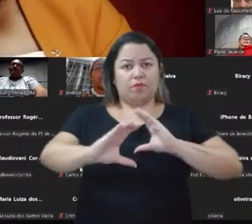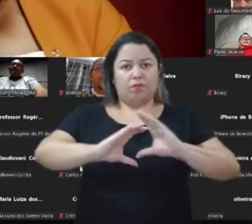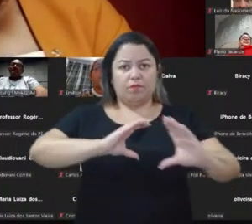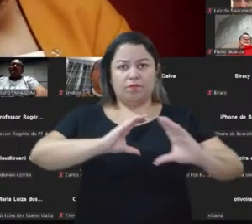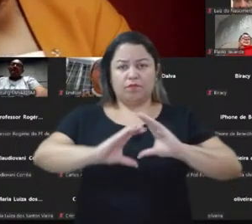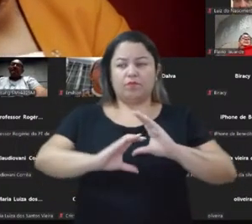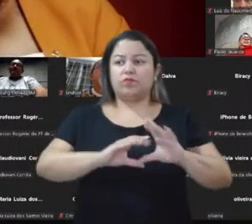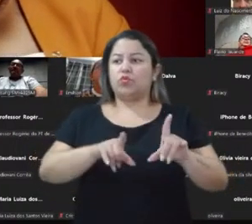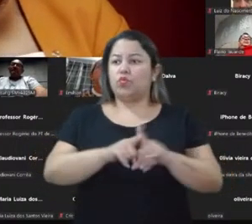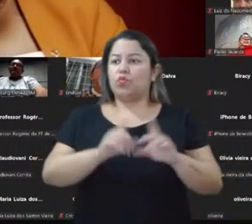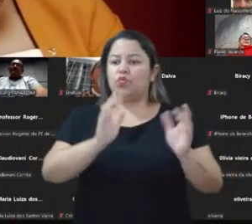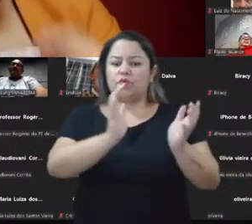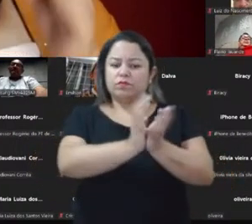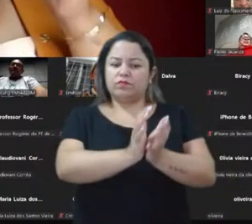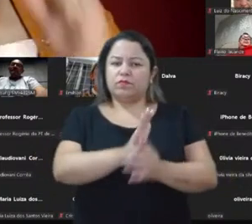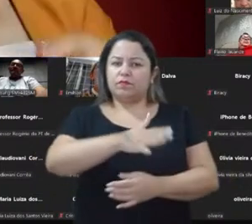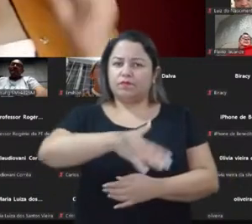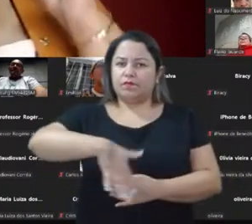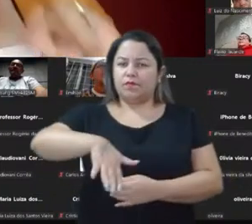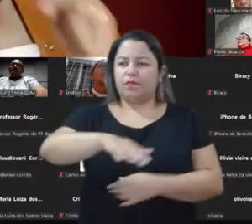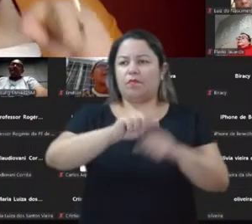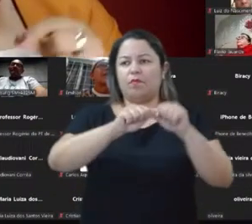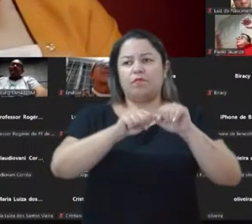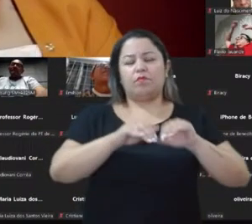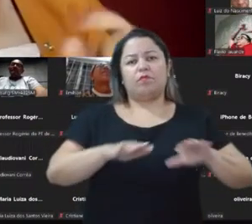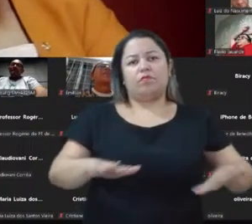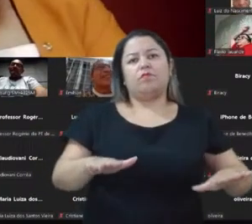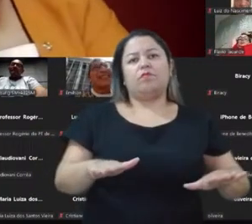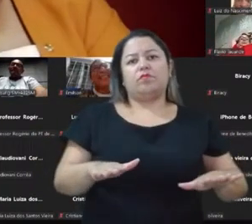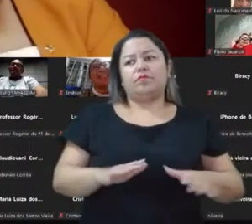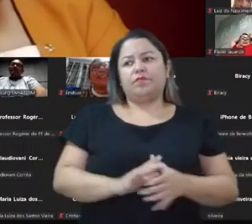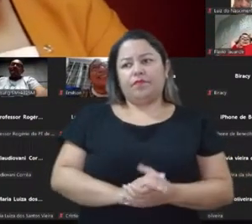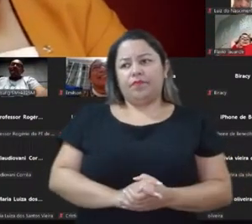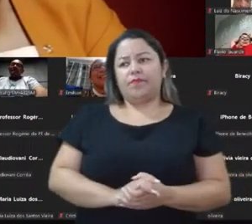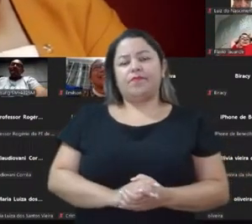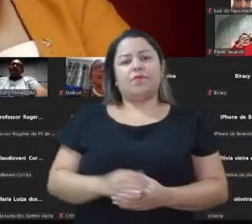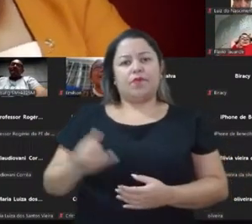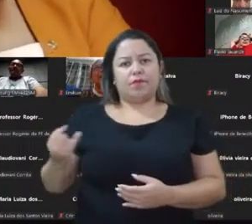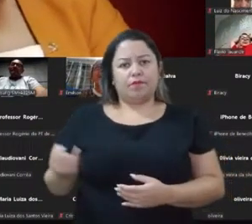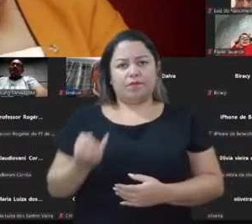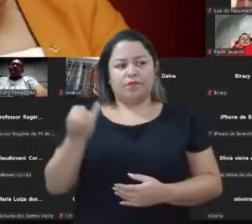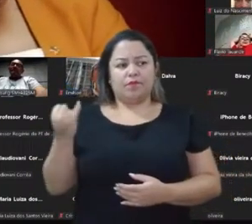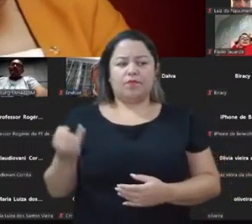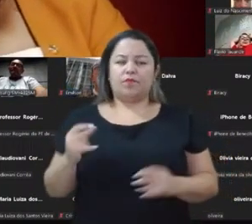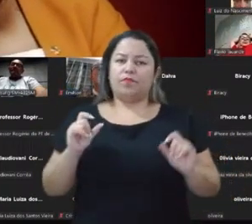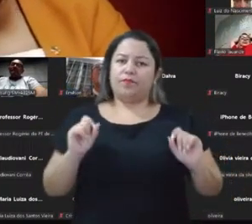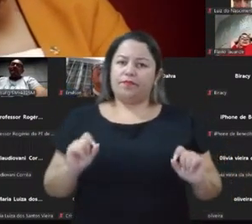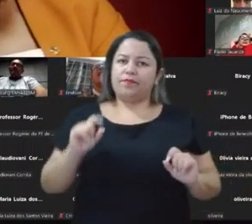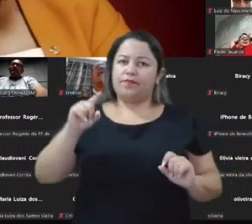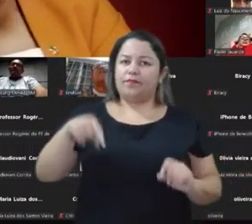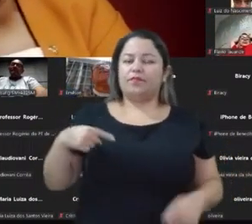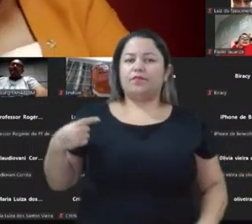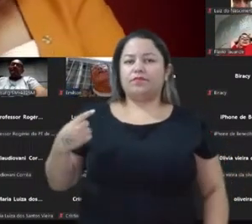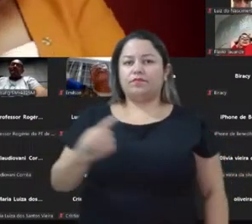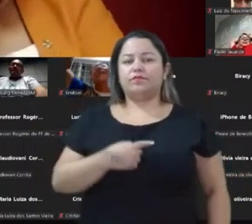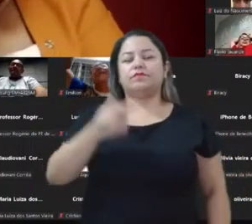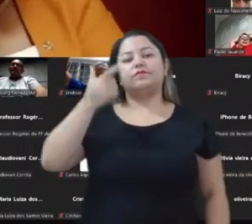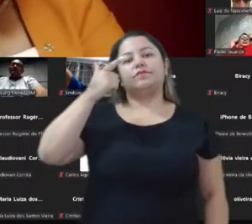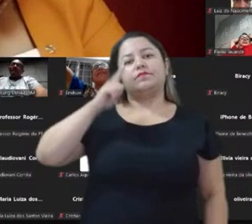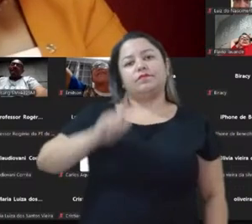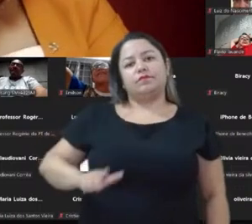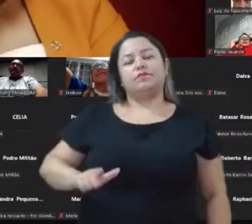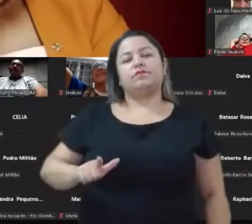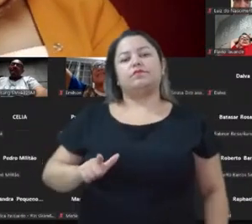massas capaz de chegar nas pessoas de forma segmentada é fundamental. Isso é algo que nós não conseguimos ainda enquanto